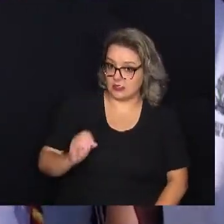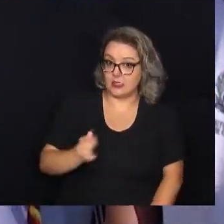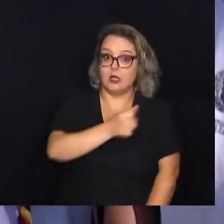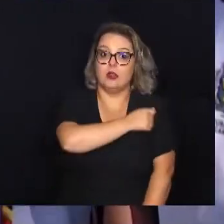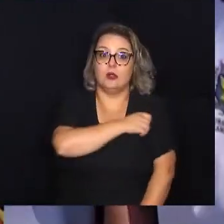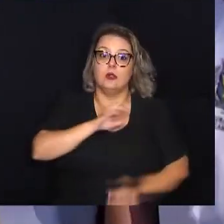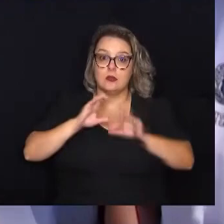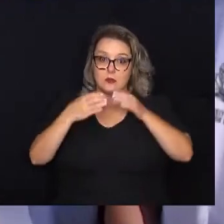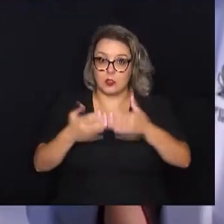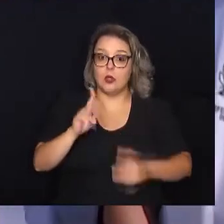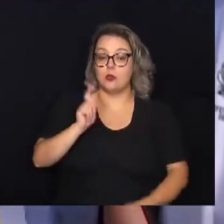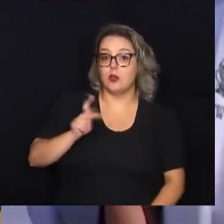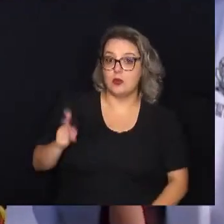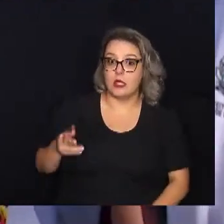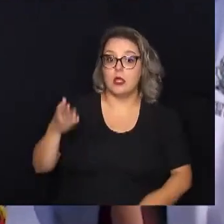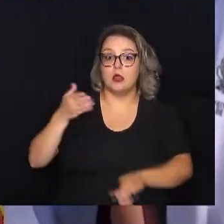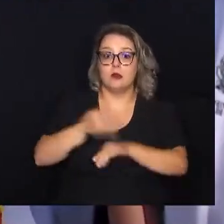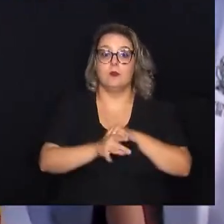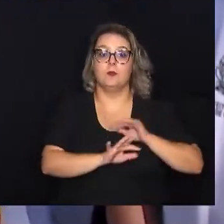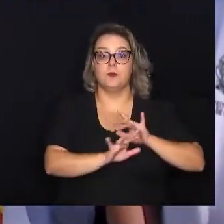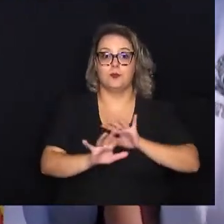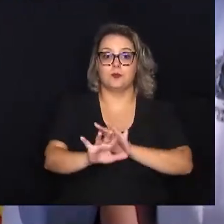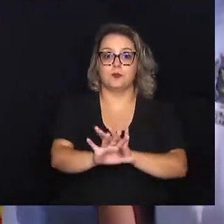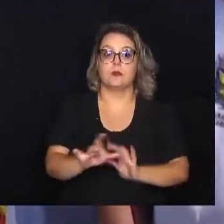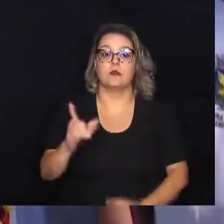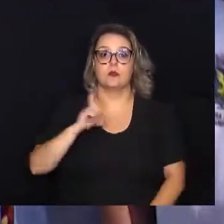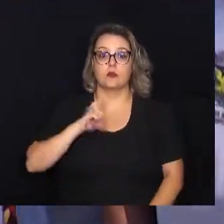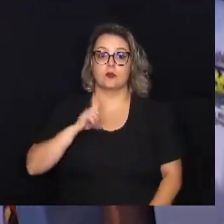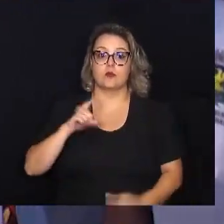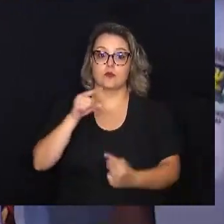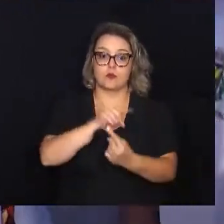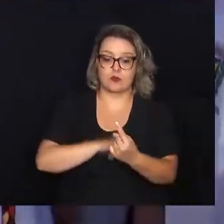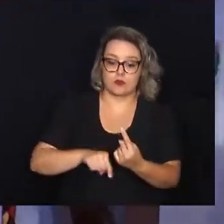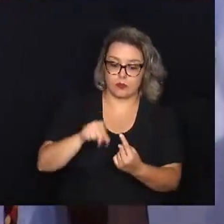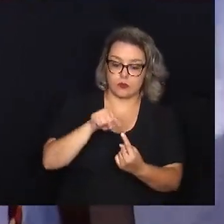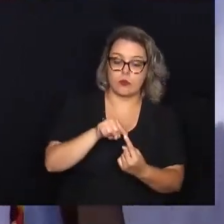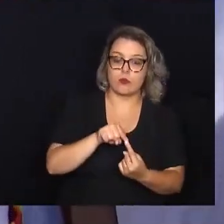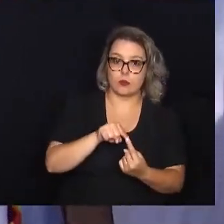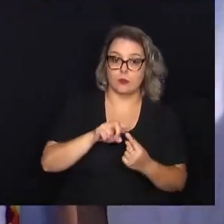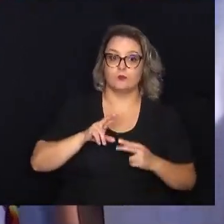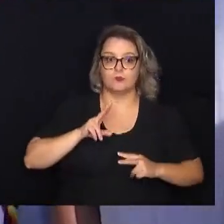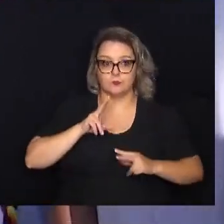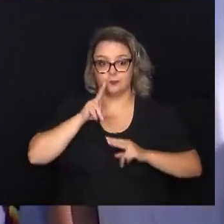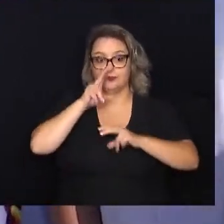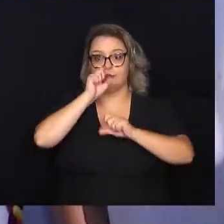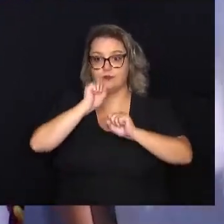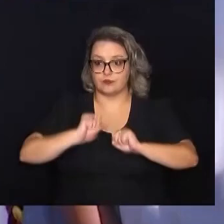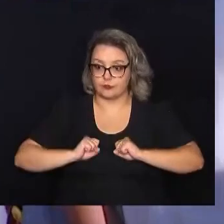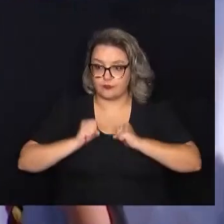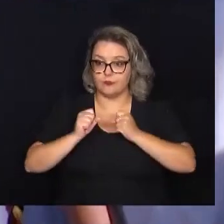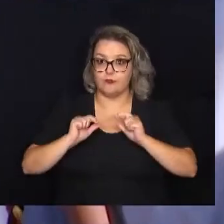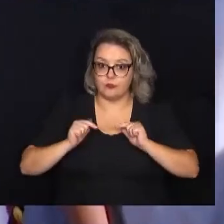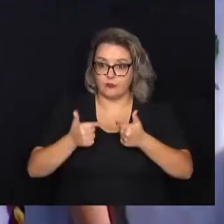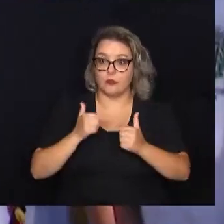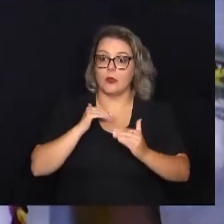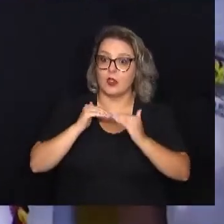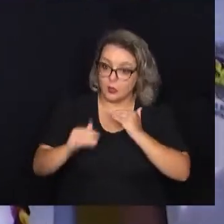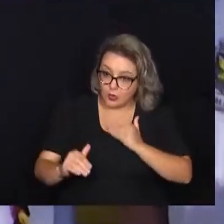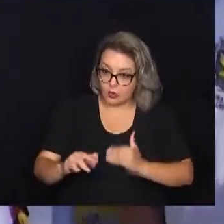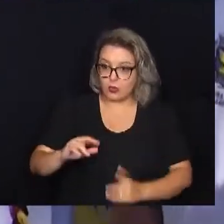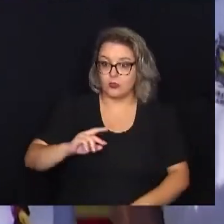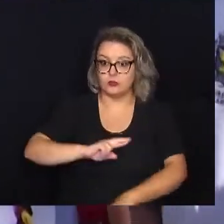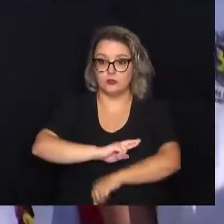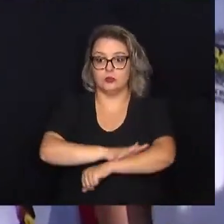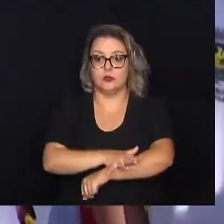participando desta caminhada que tem como objetivo fortalecer a luta antirracista e